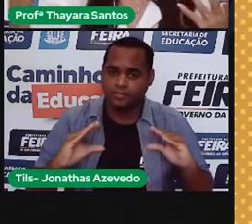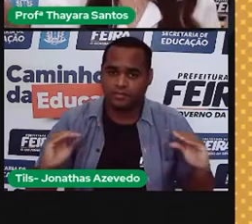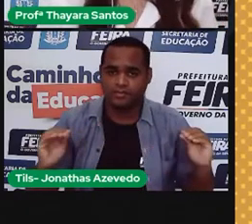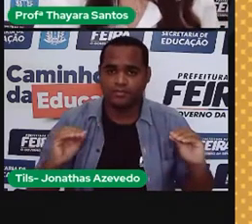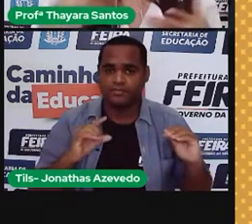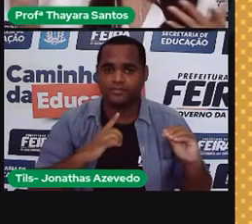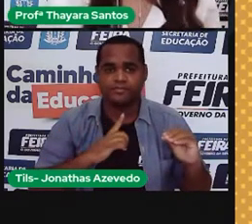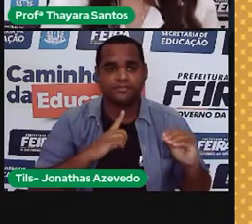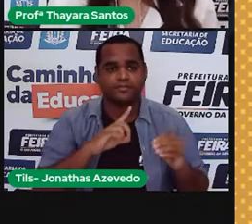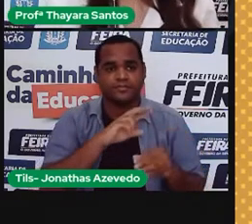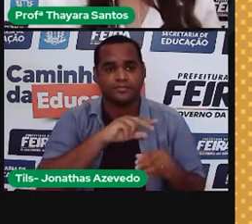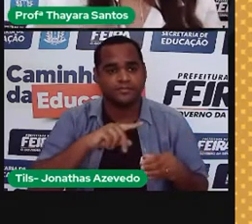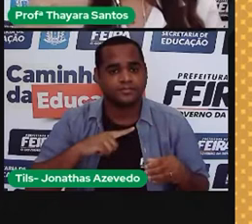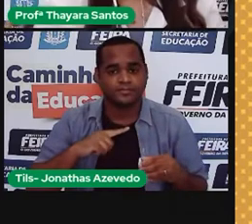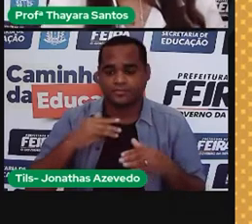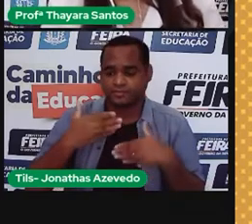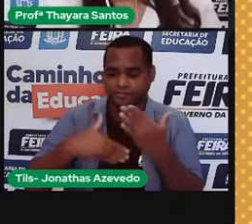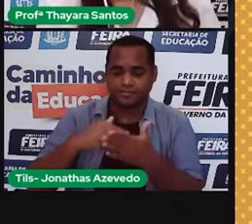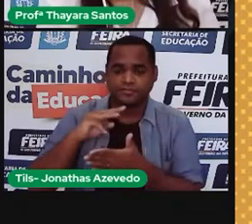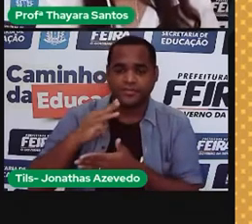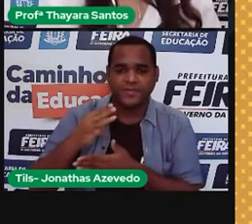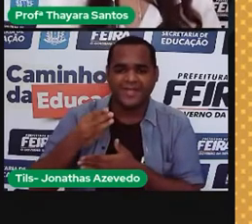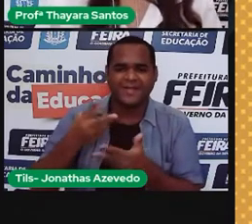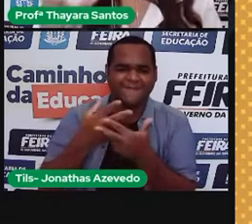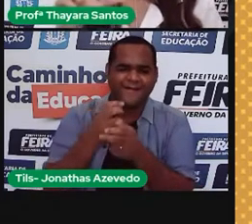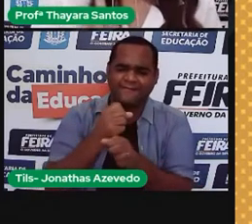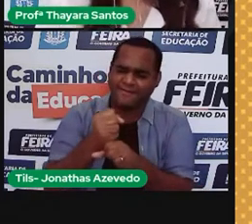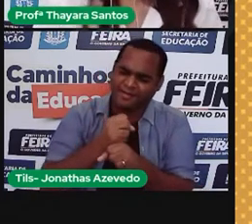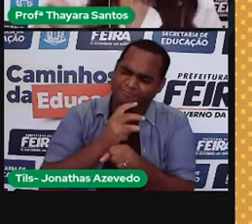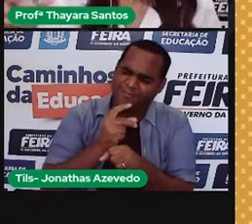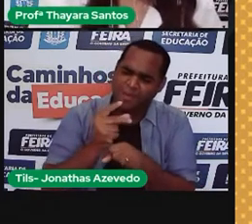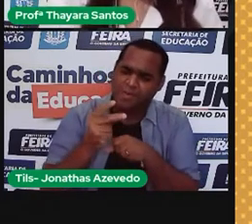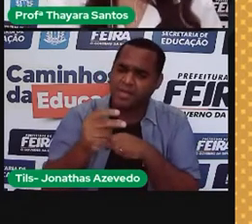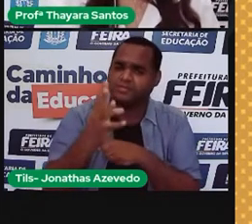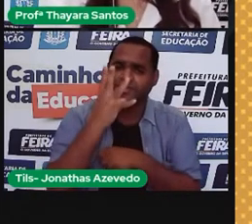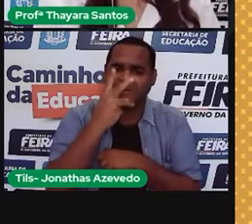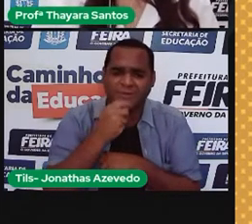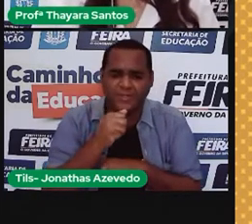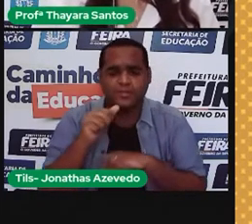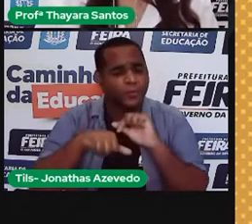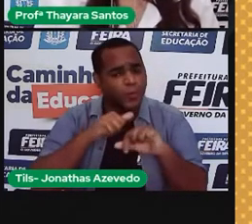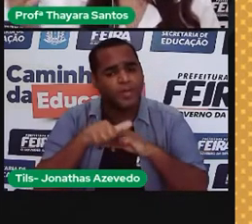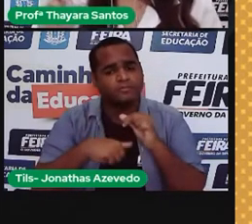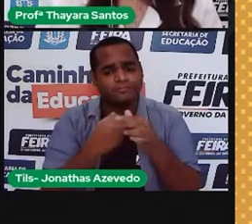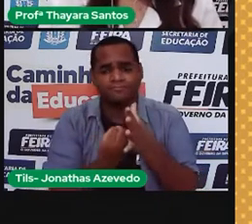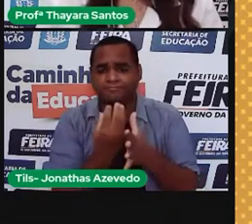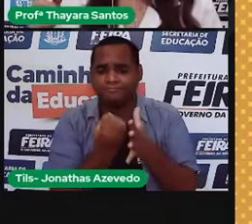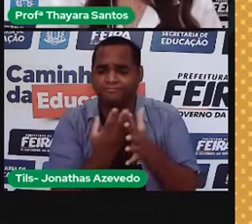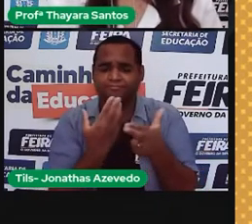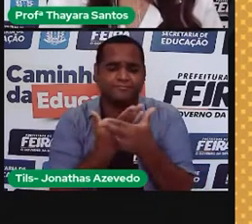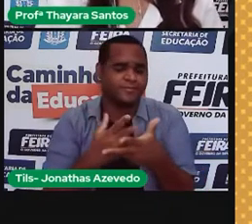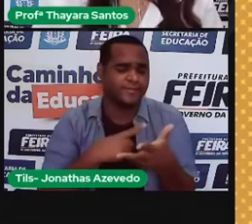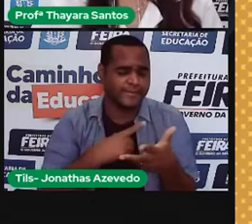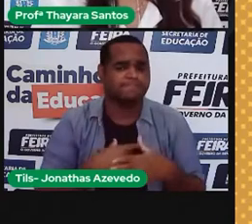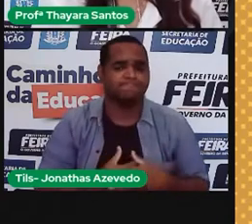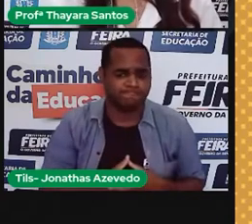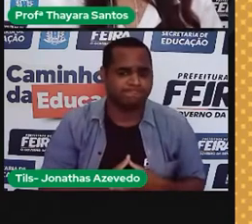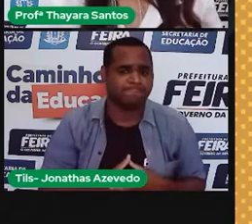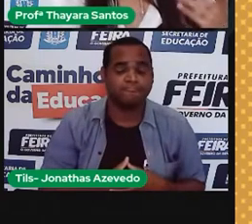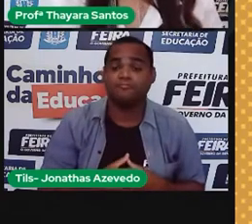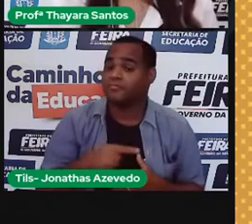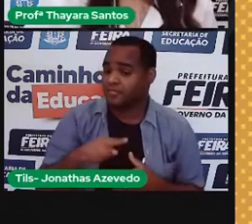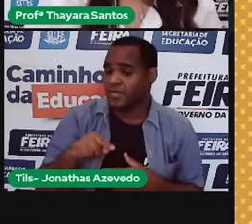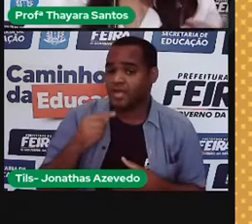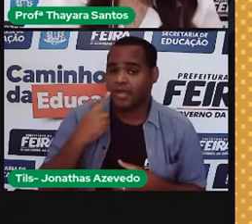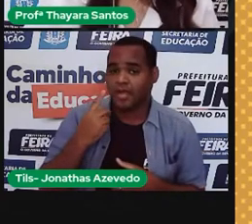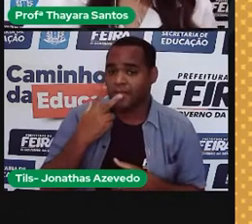milhares de anos para ele poder se recompor. Demora muito esse processo de formação. Então por isso que eles são chamados de combustíveis